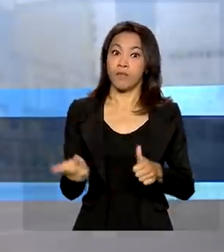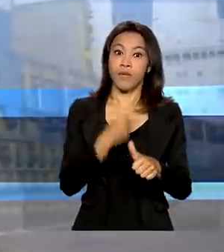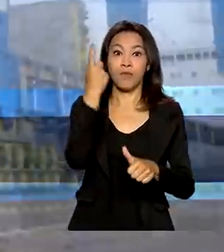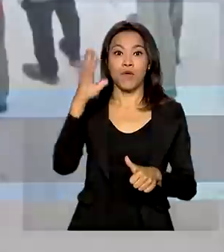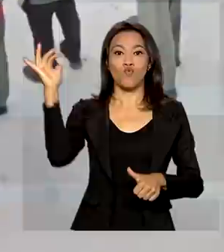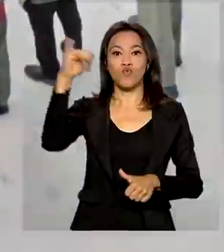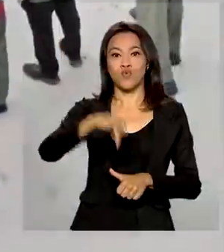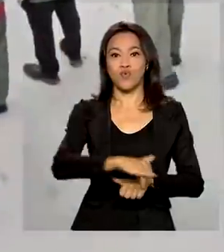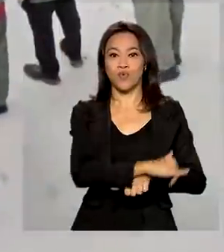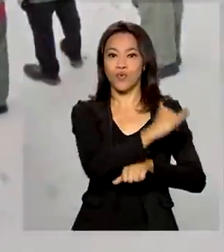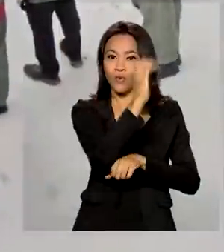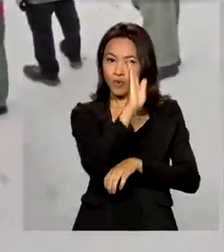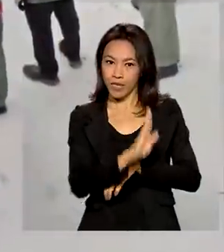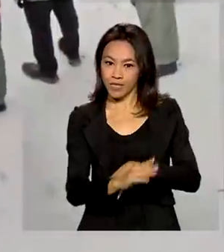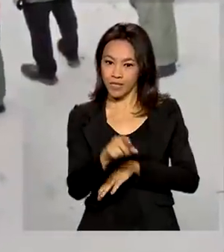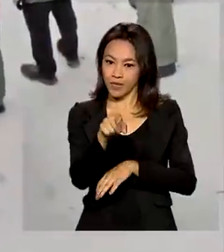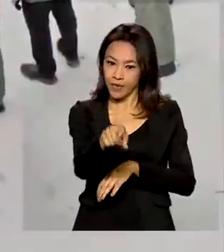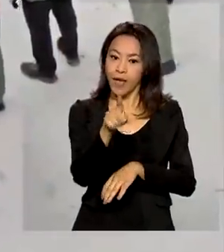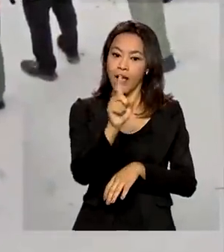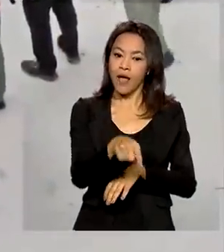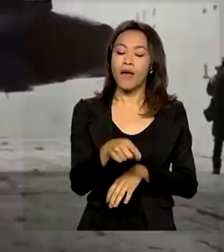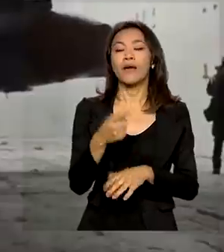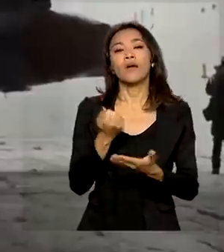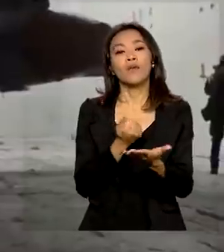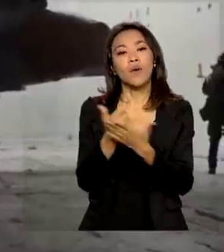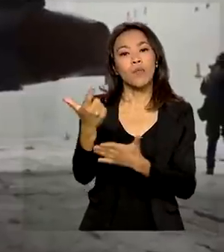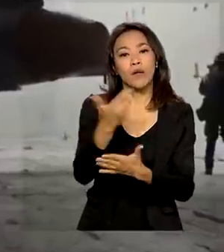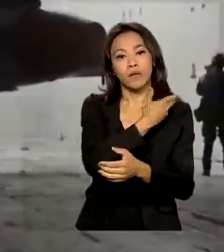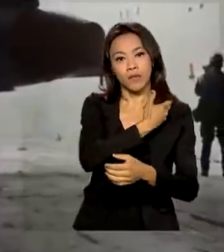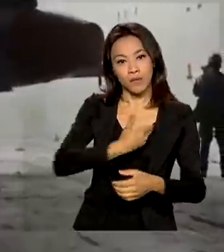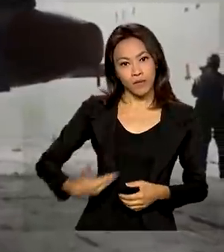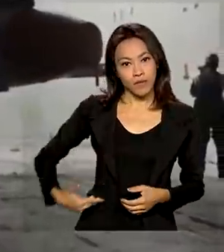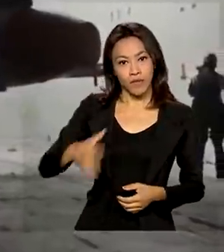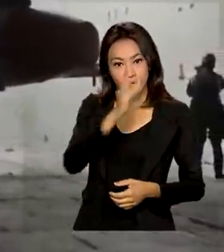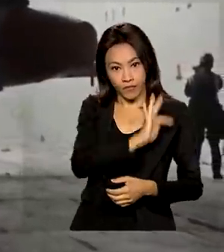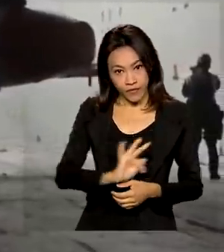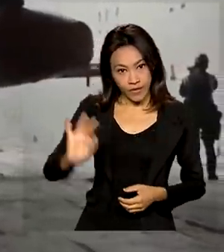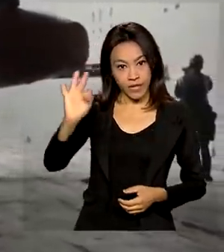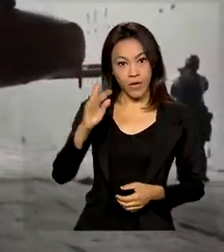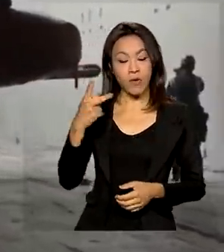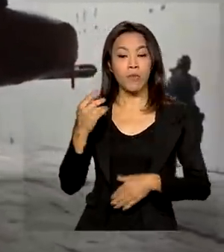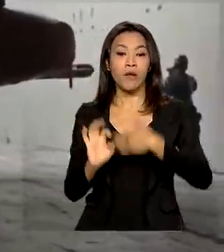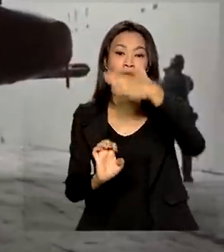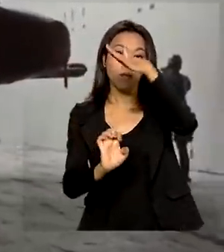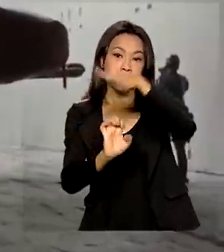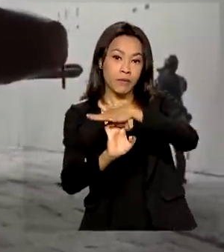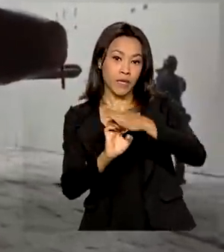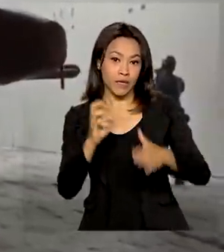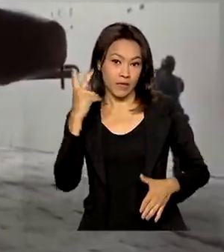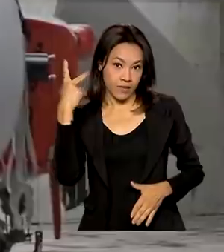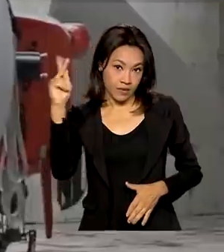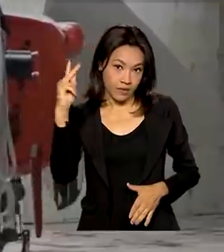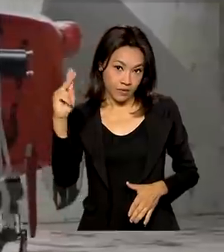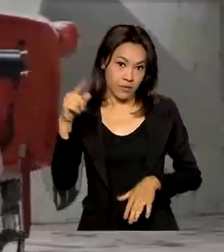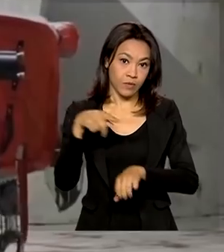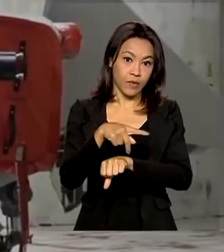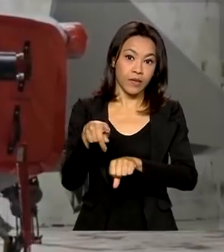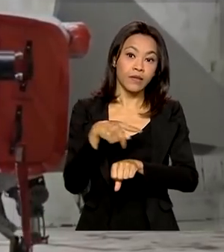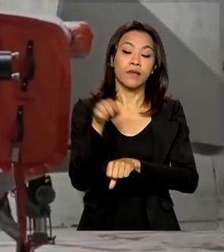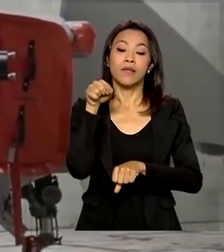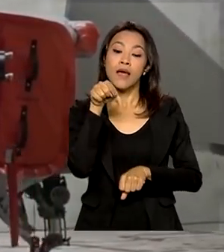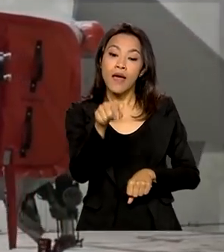uma encomenda de 36 unidades adquirida pelo governo federal da fabricante sueca Saab. As aeronaves de uso militar